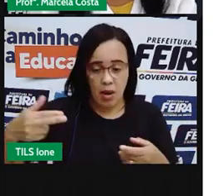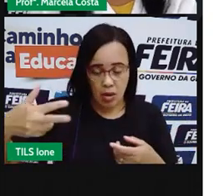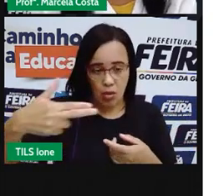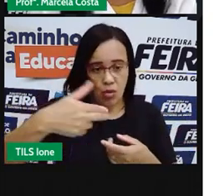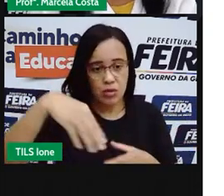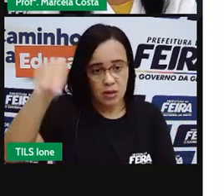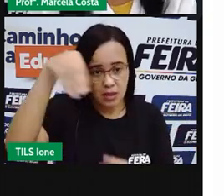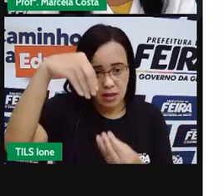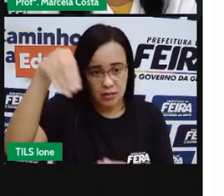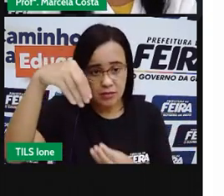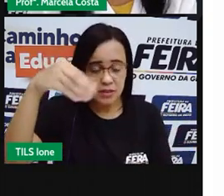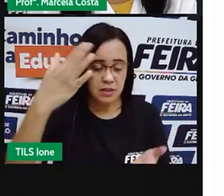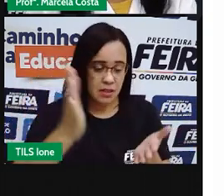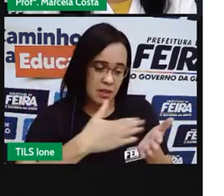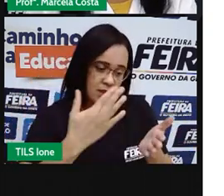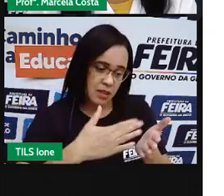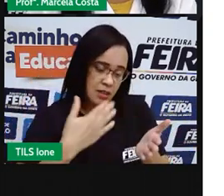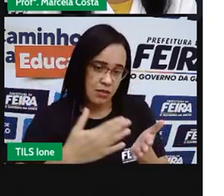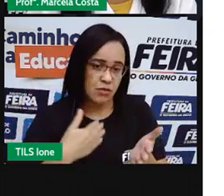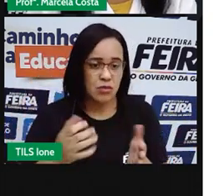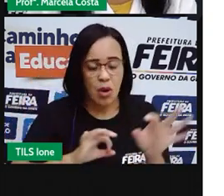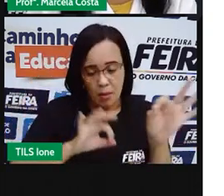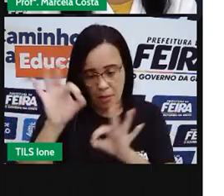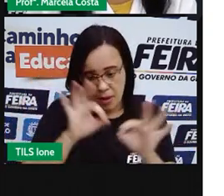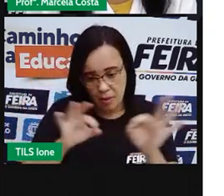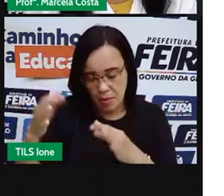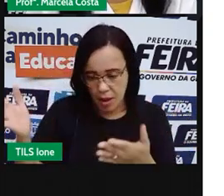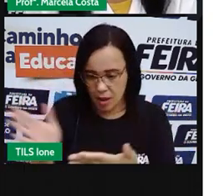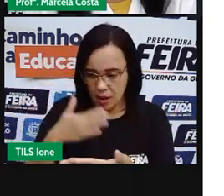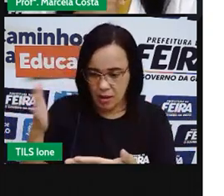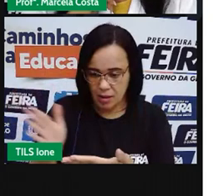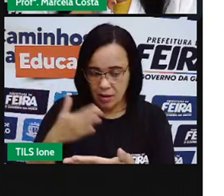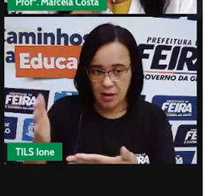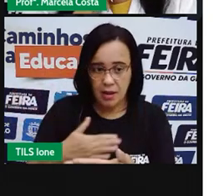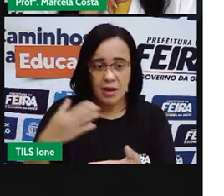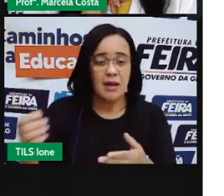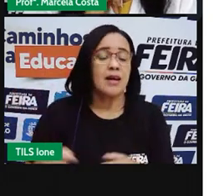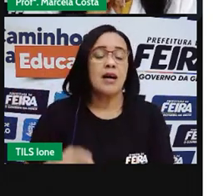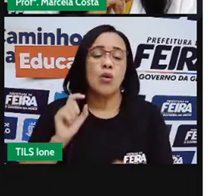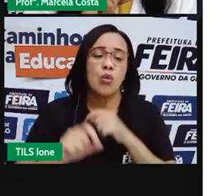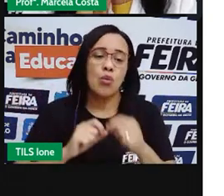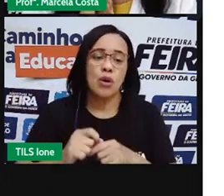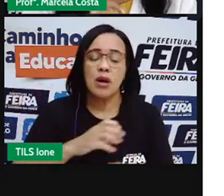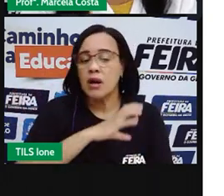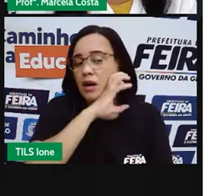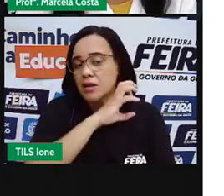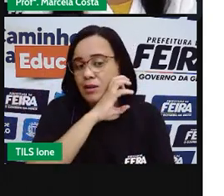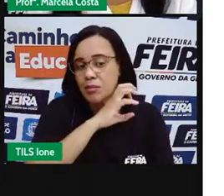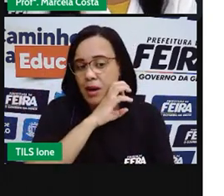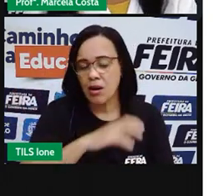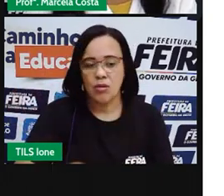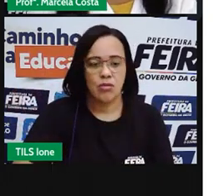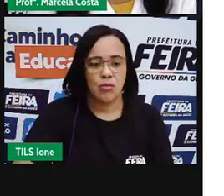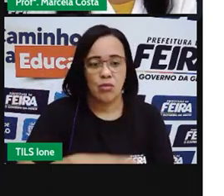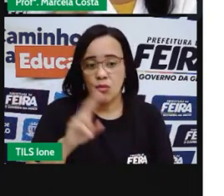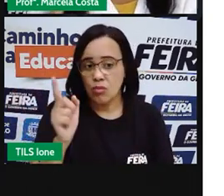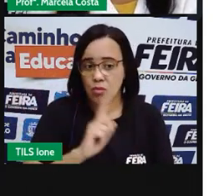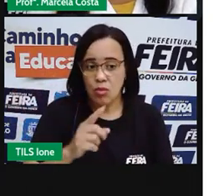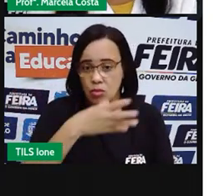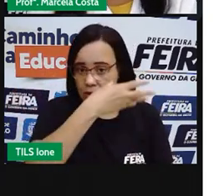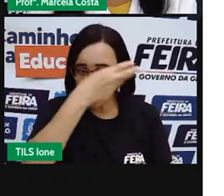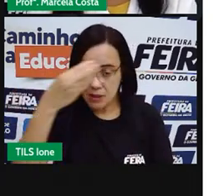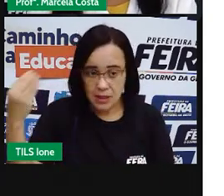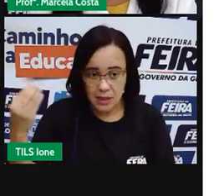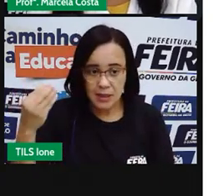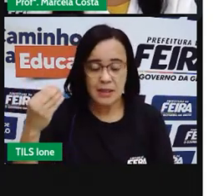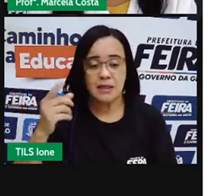Recorte e monte o seu álbum de animais. Não esqueça de colocar a letra inicial de